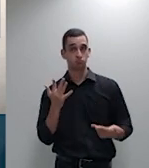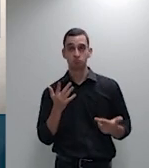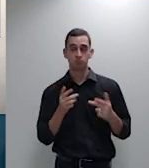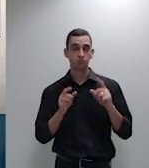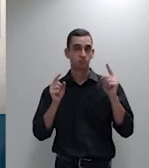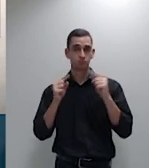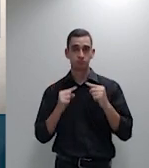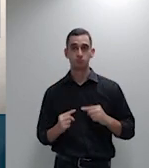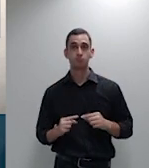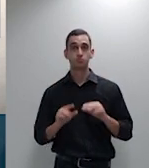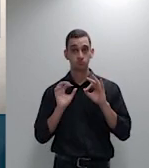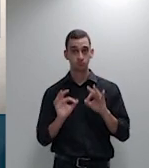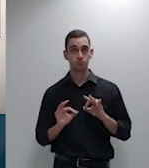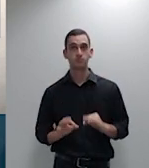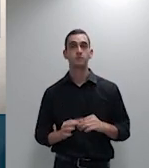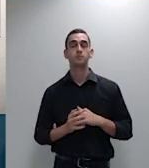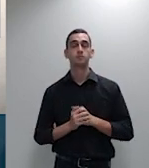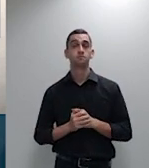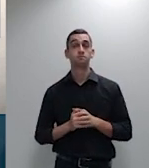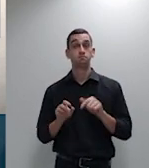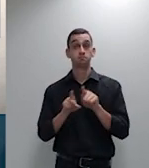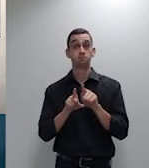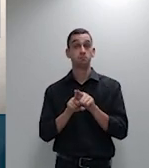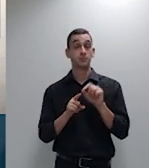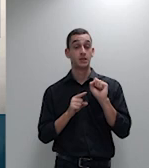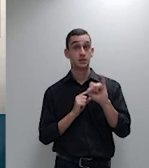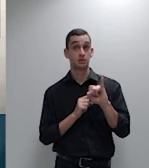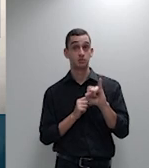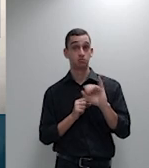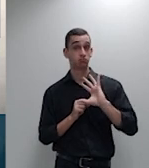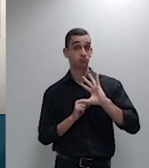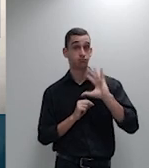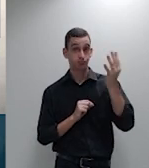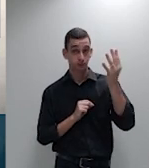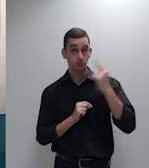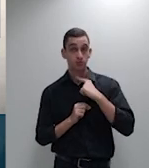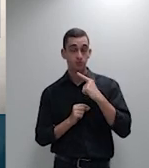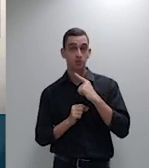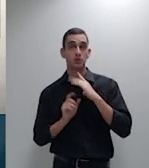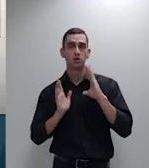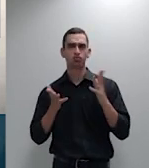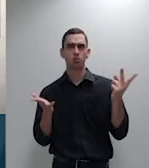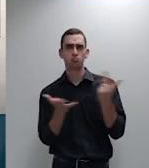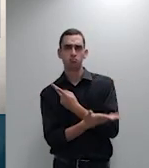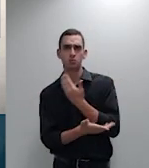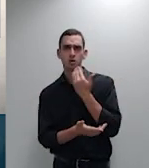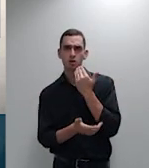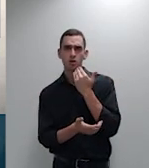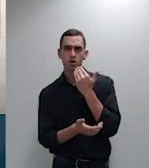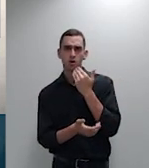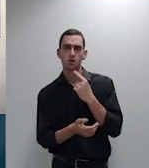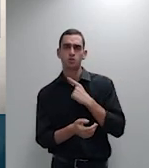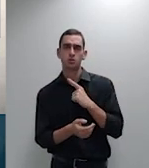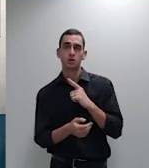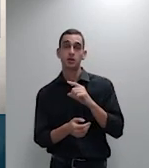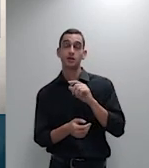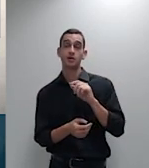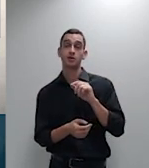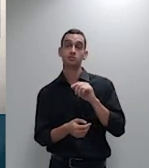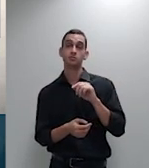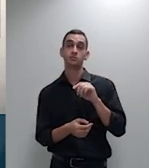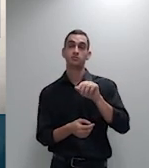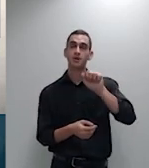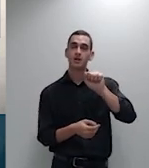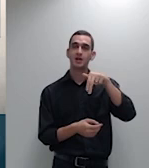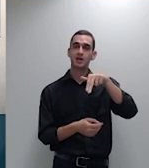se ali se detectou algum tipo de falha na agência nacional de saúde é evidente que a